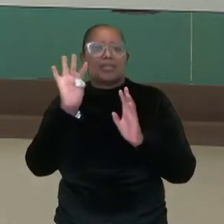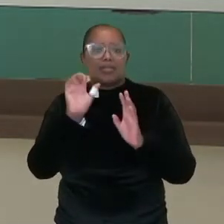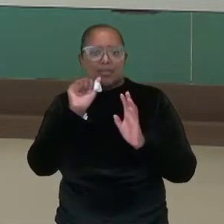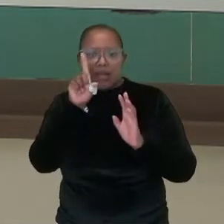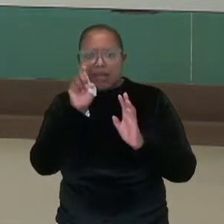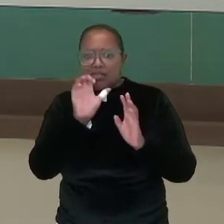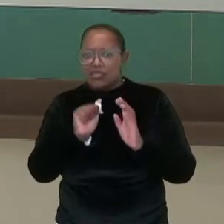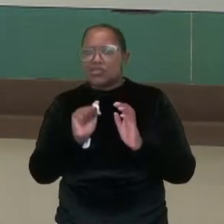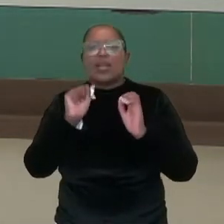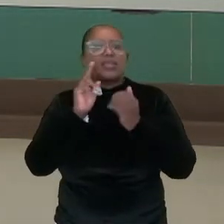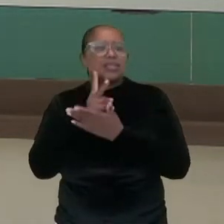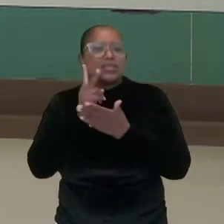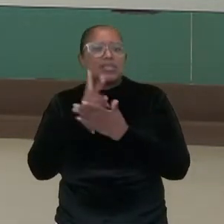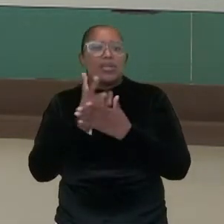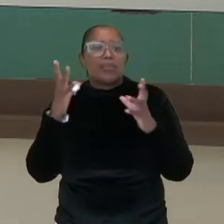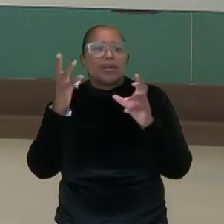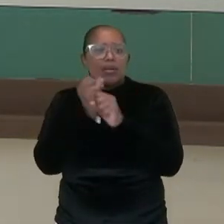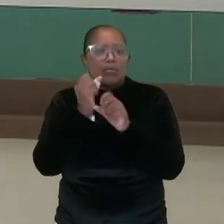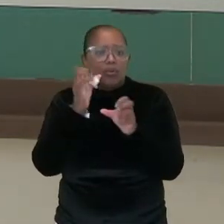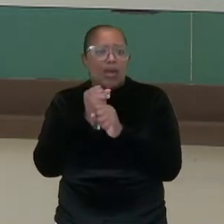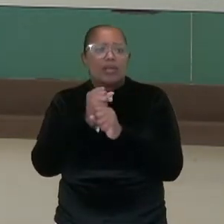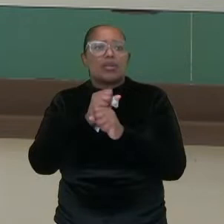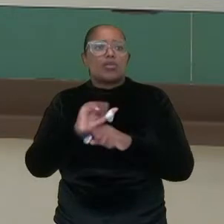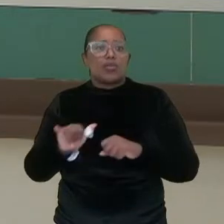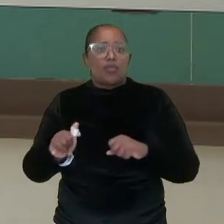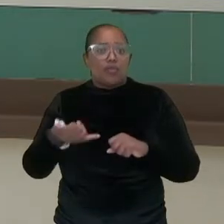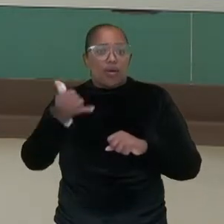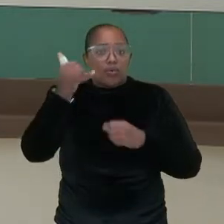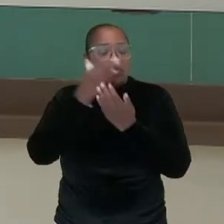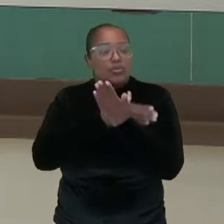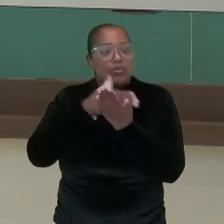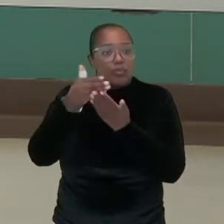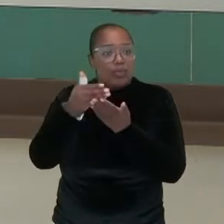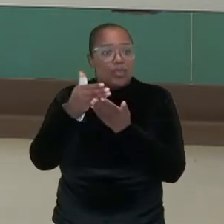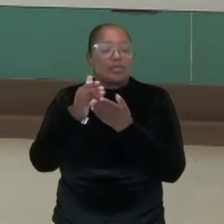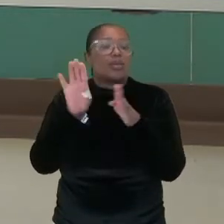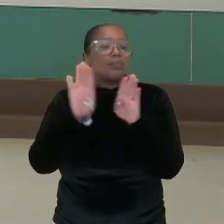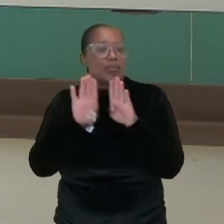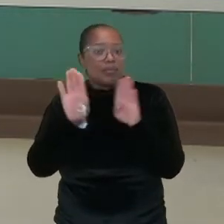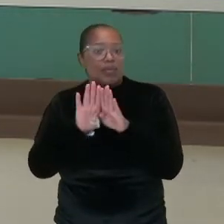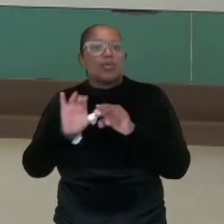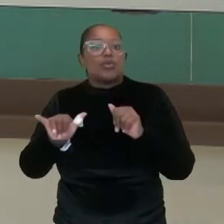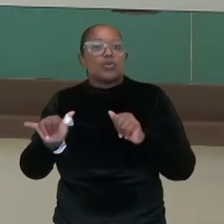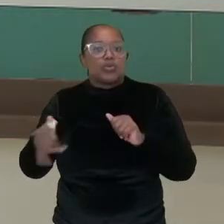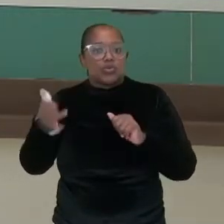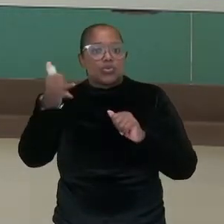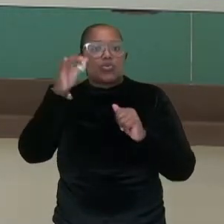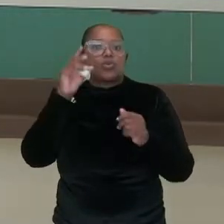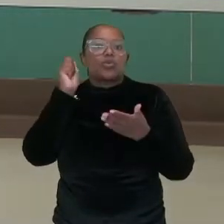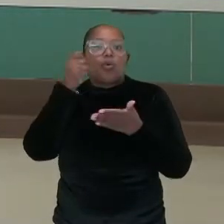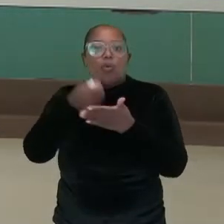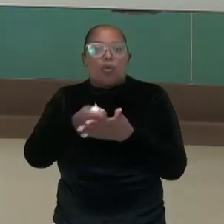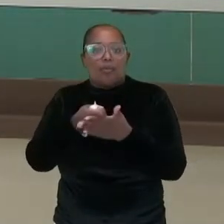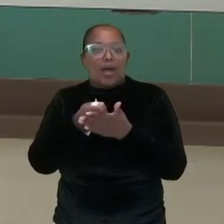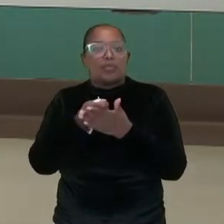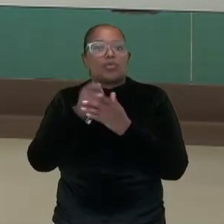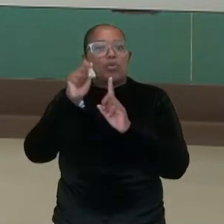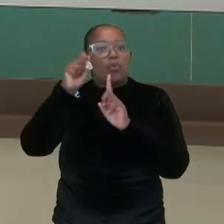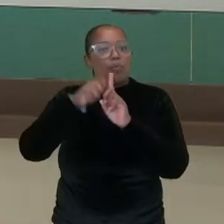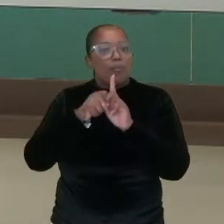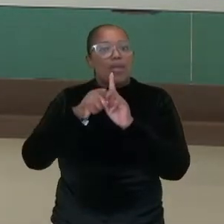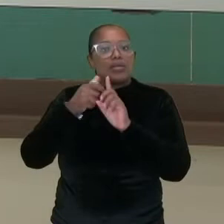cima do valor inicial mais o valor dos juros cobrado no mês anterior. Ok?